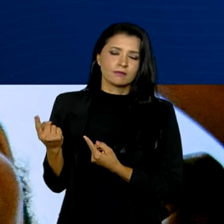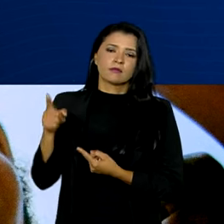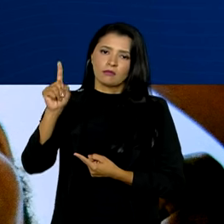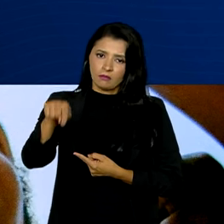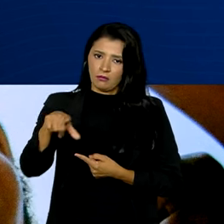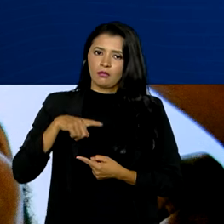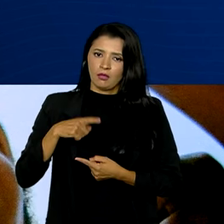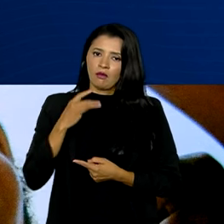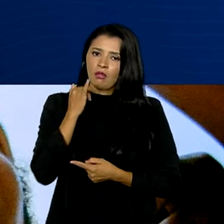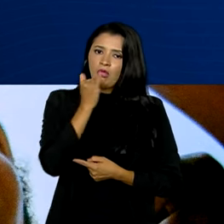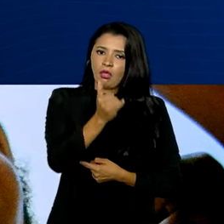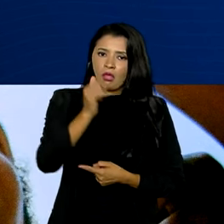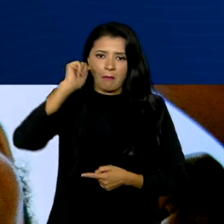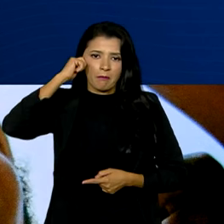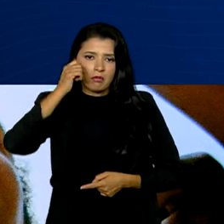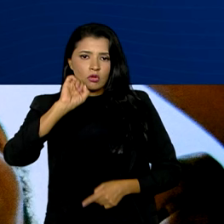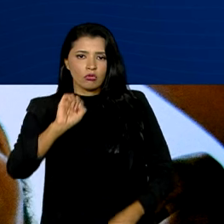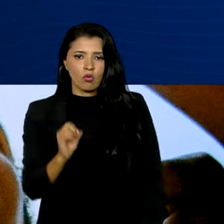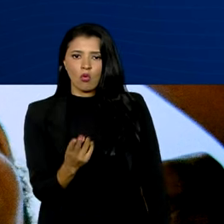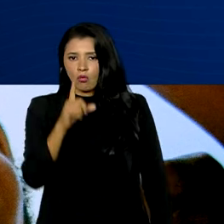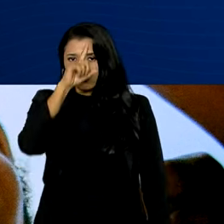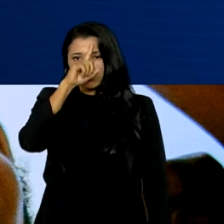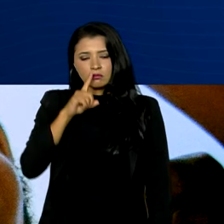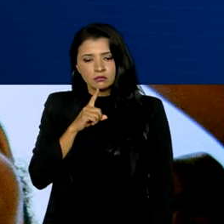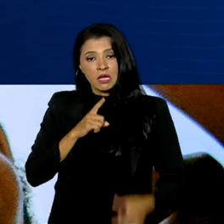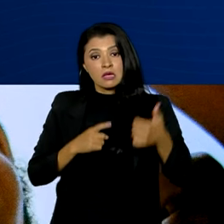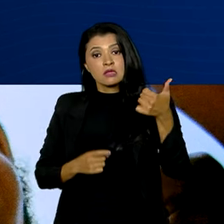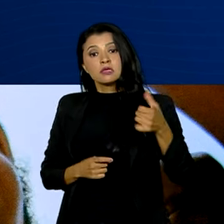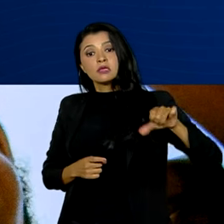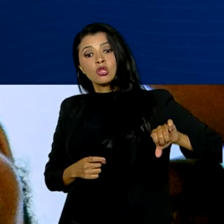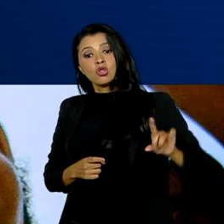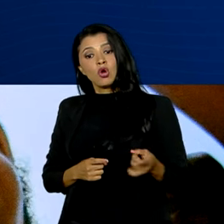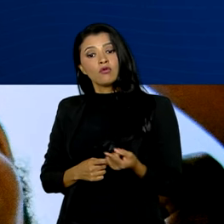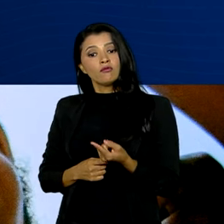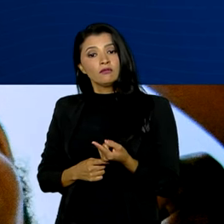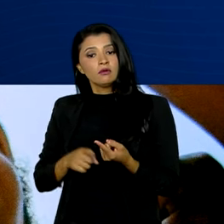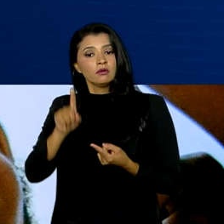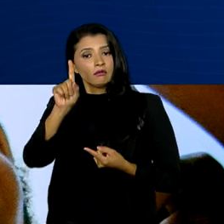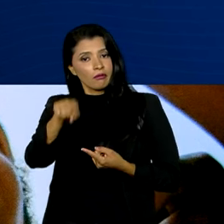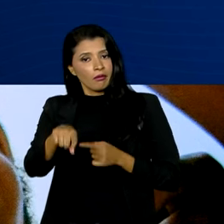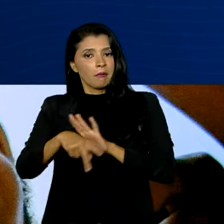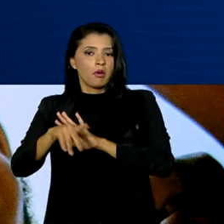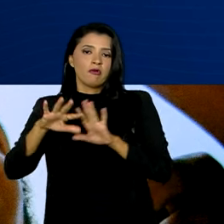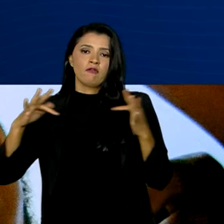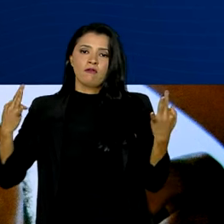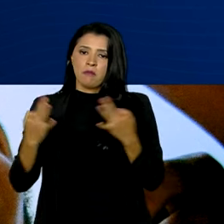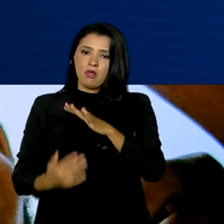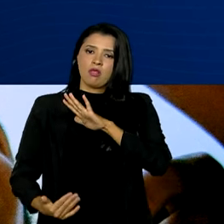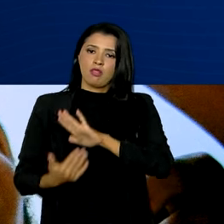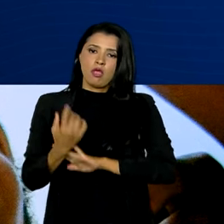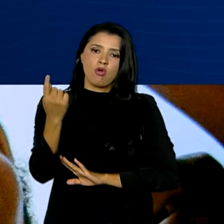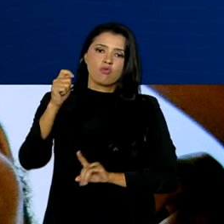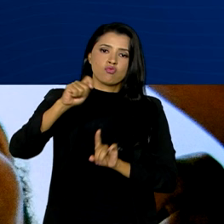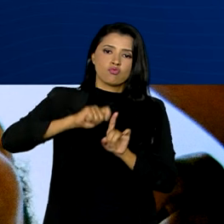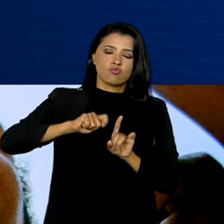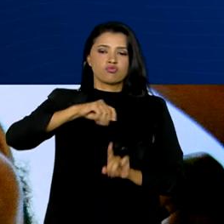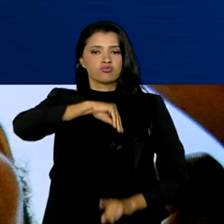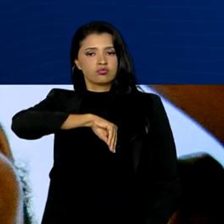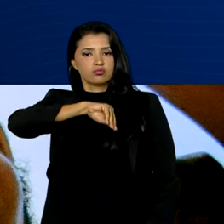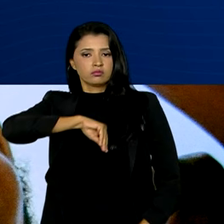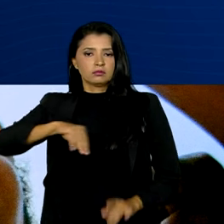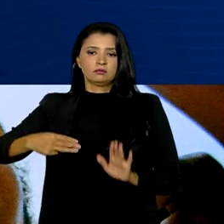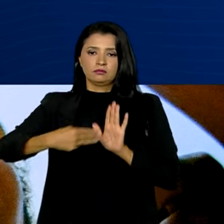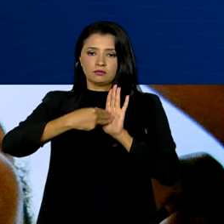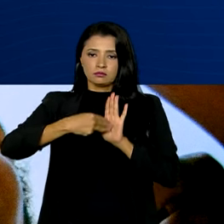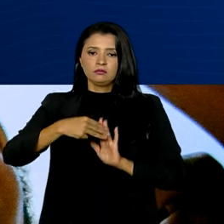se declaravam preto ou pardo. 19,1% vinham de famílias com até um salário mínimo de renda